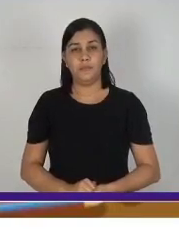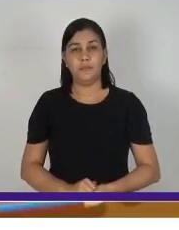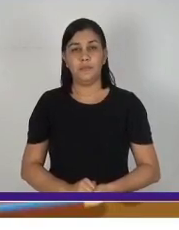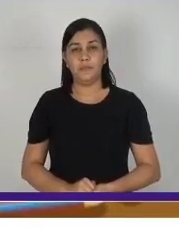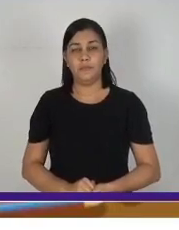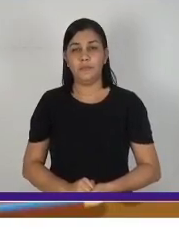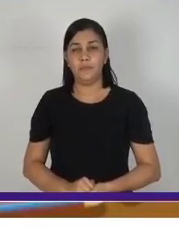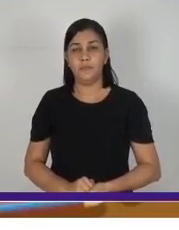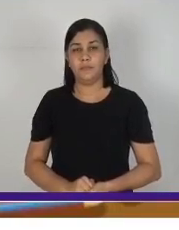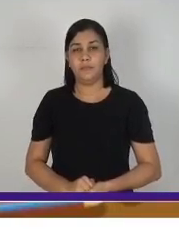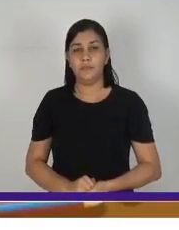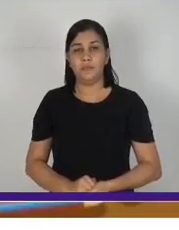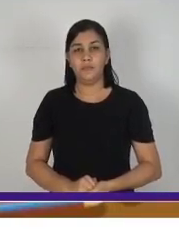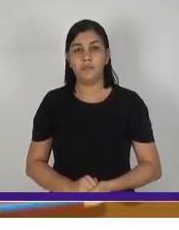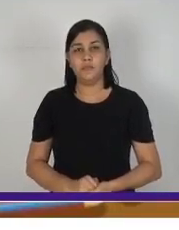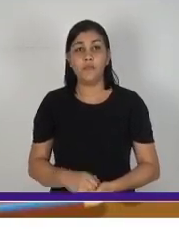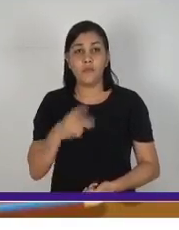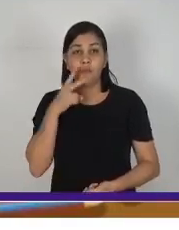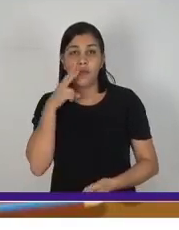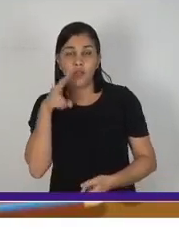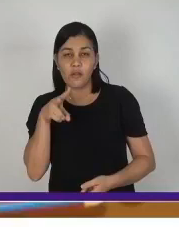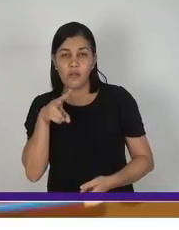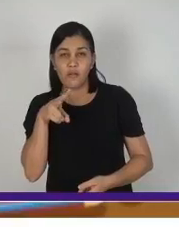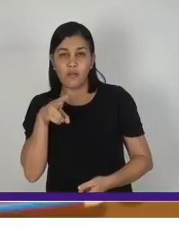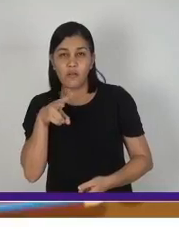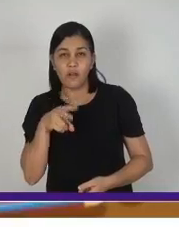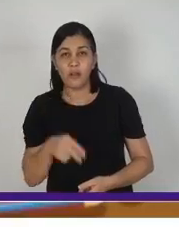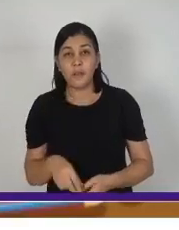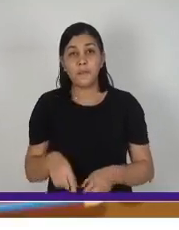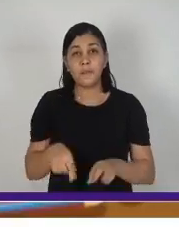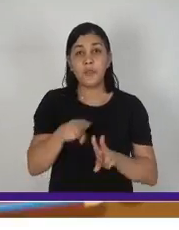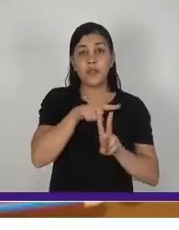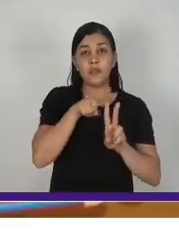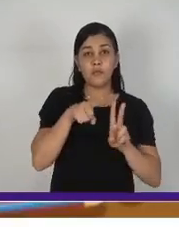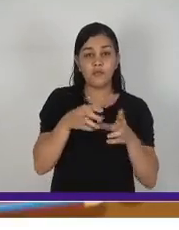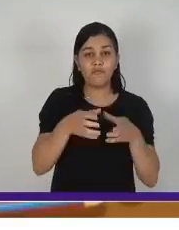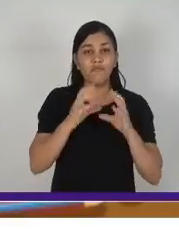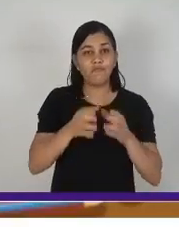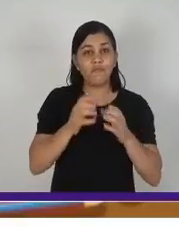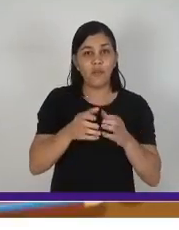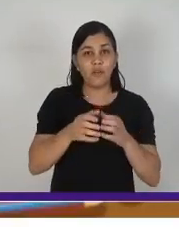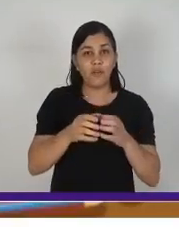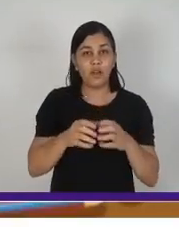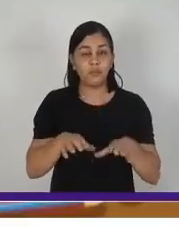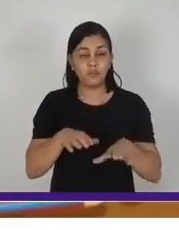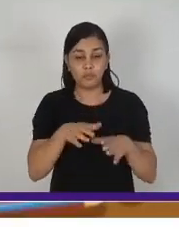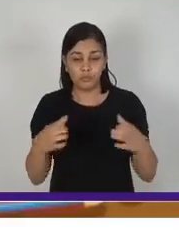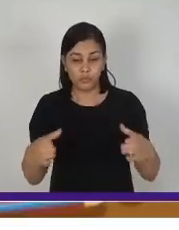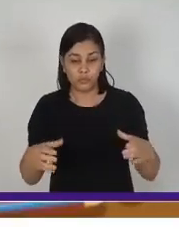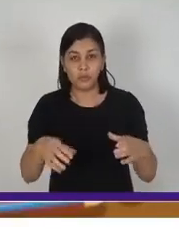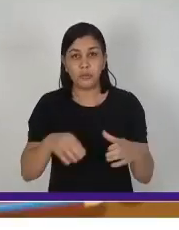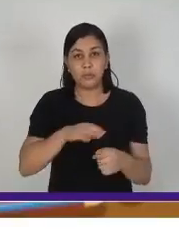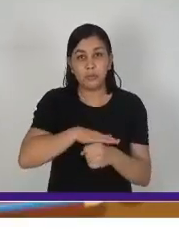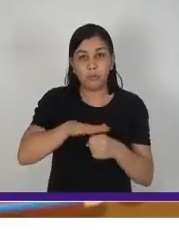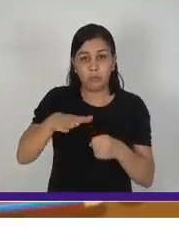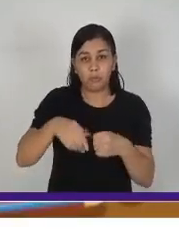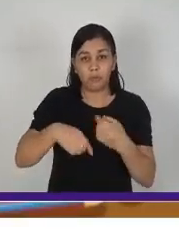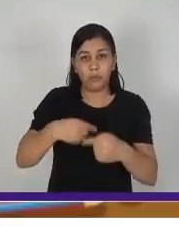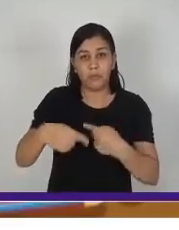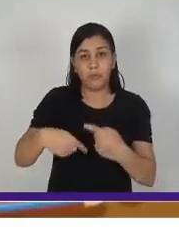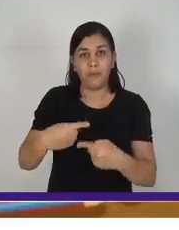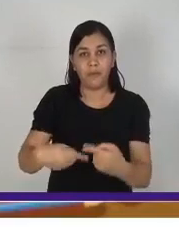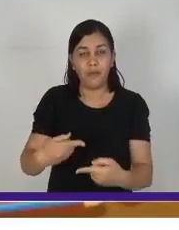Ah, olha! Duas bolinhas saíram rolando da piscina. Vamos colocá-las de volta.